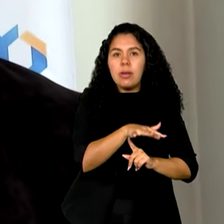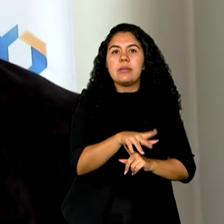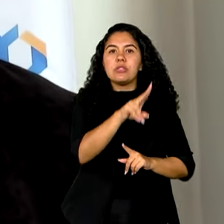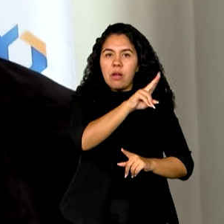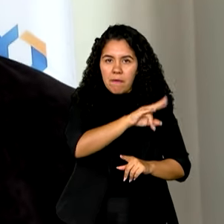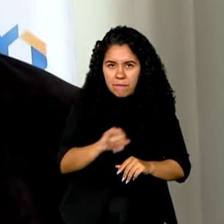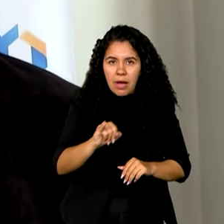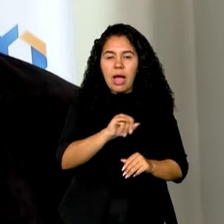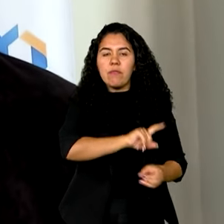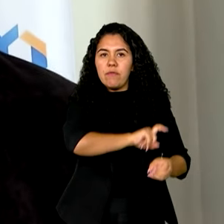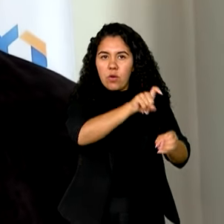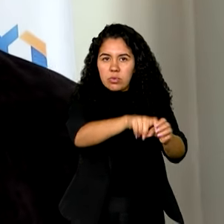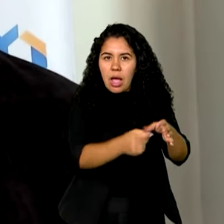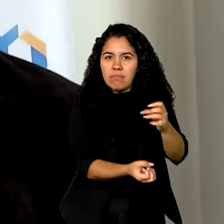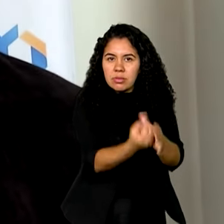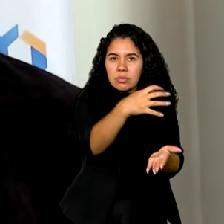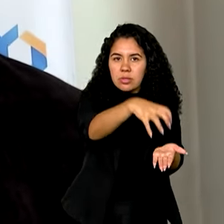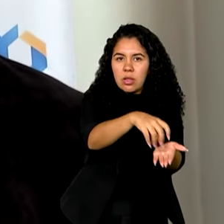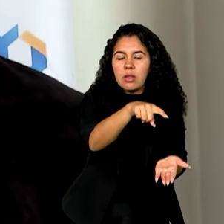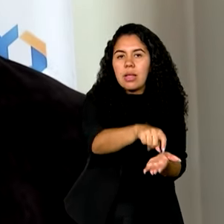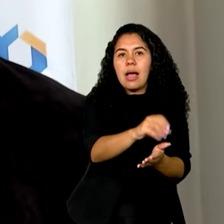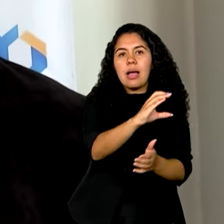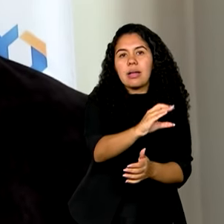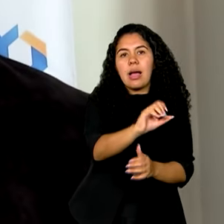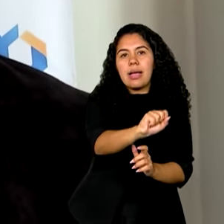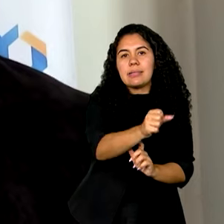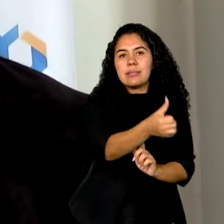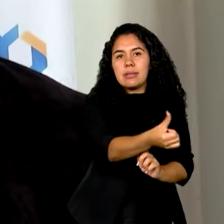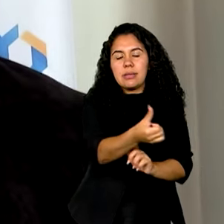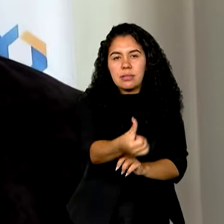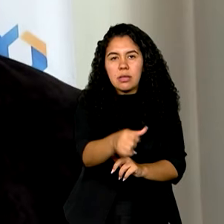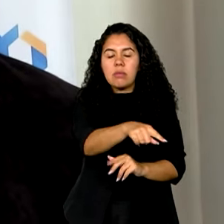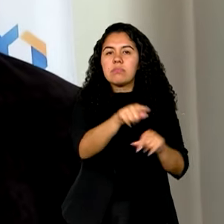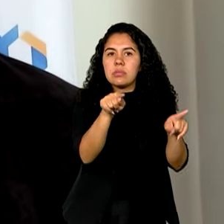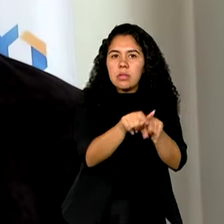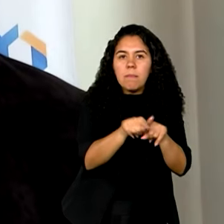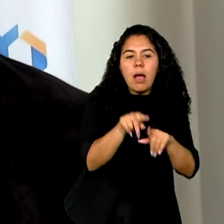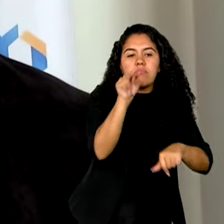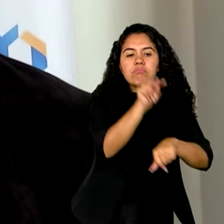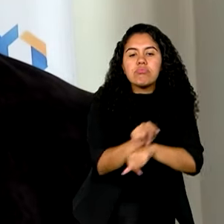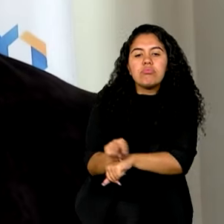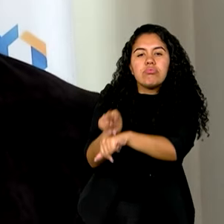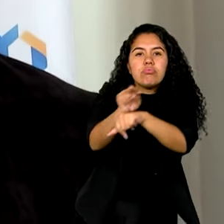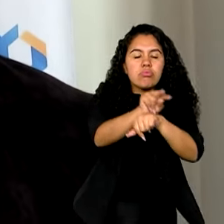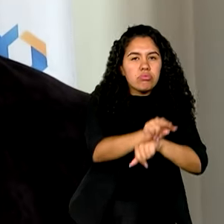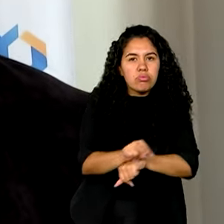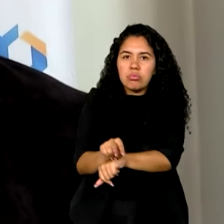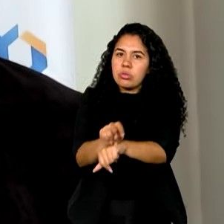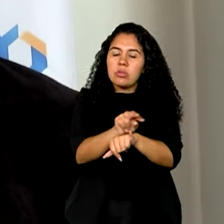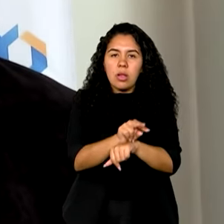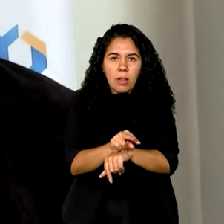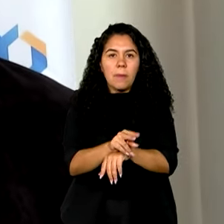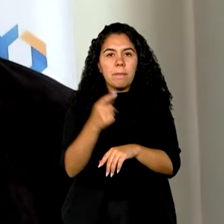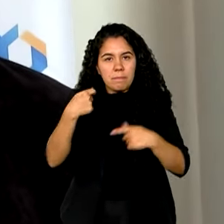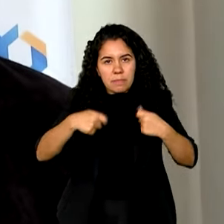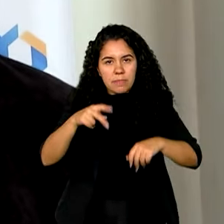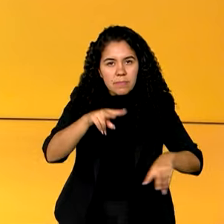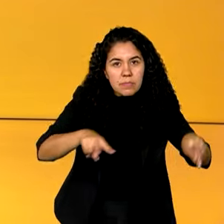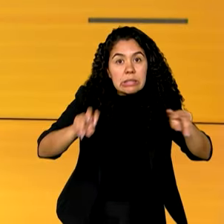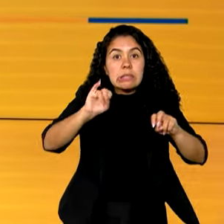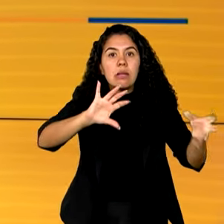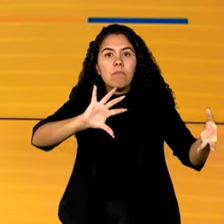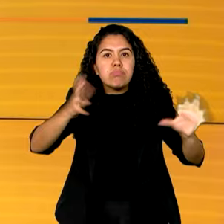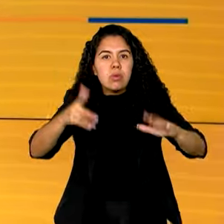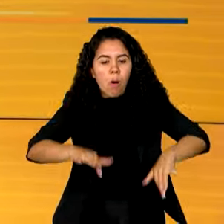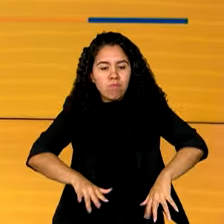estação no CAIC-6 e a gente passa a ter dois pontos de monitoramento com transmissão em tempo real na cidade para fazer o monitoramento de cheias.